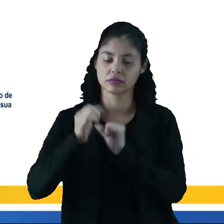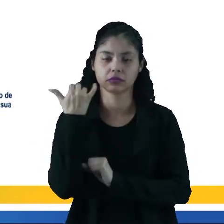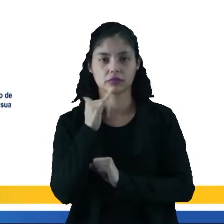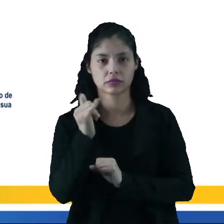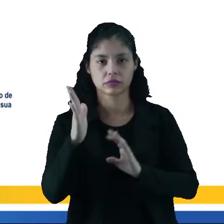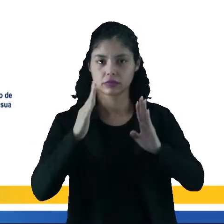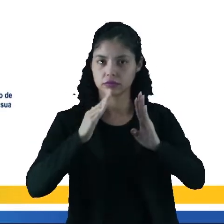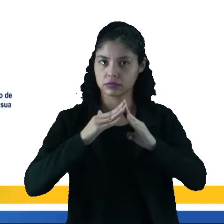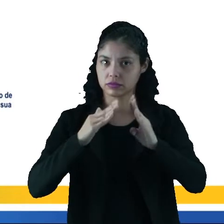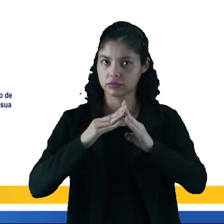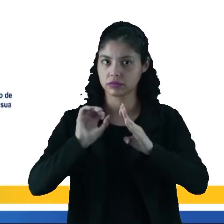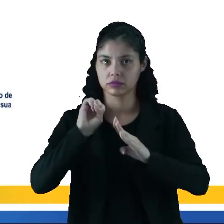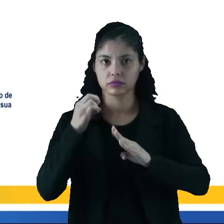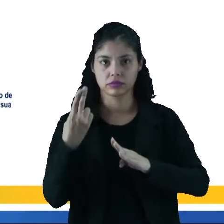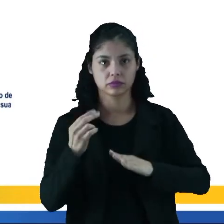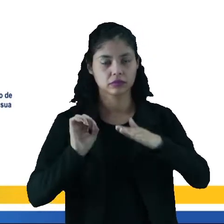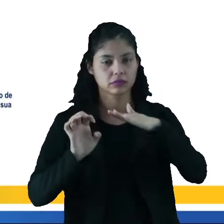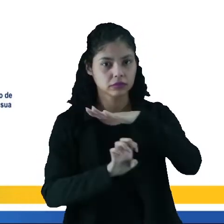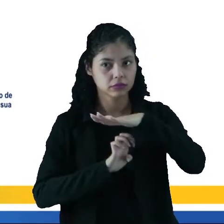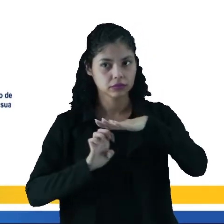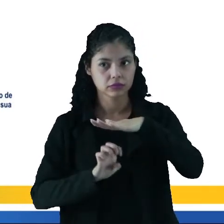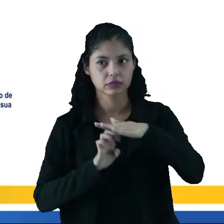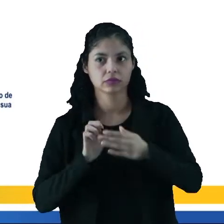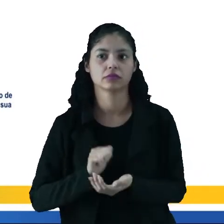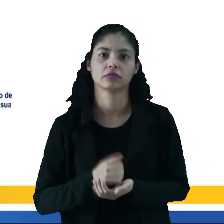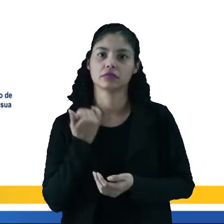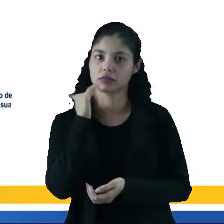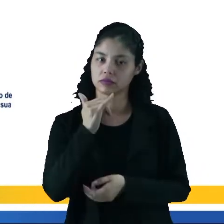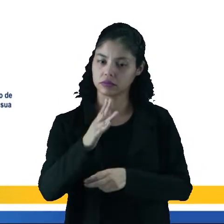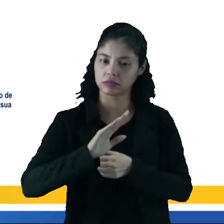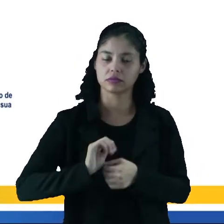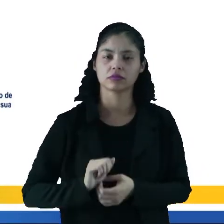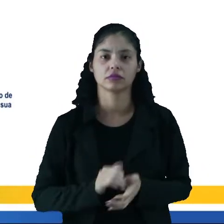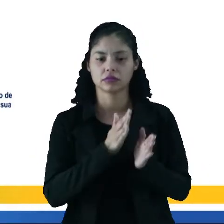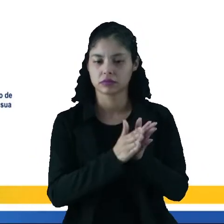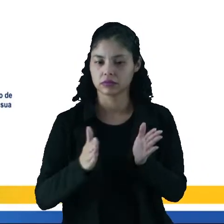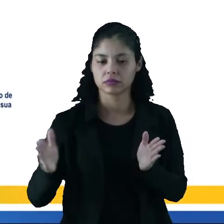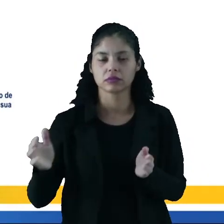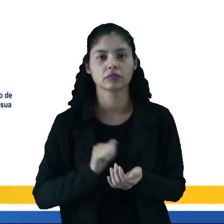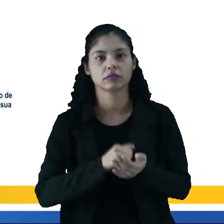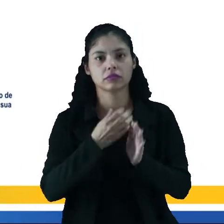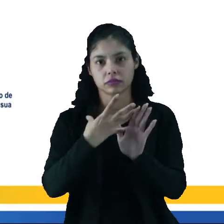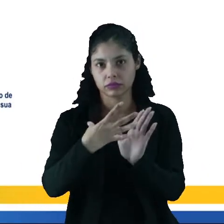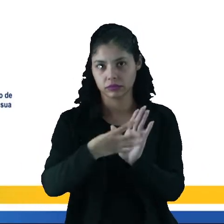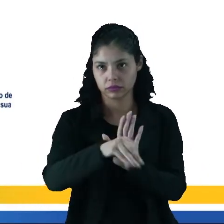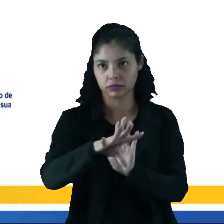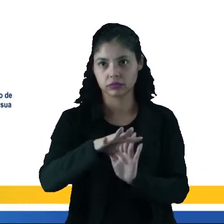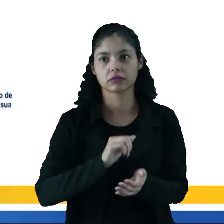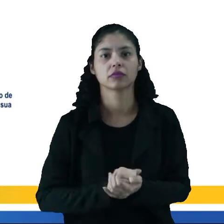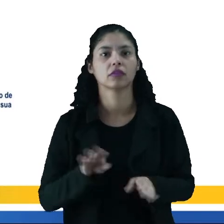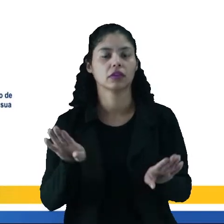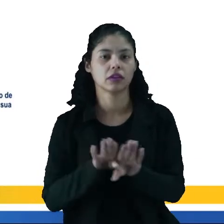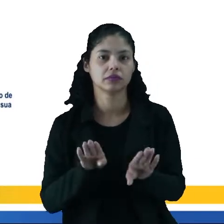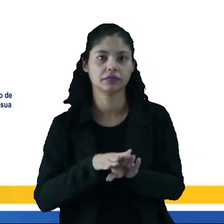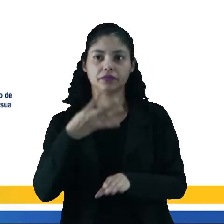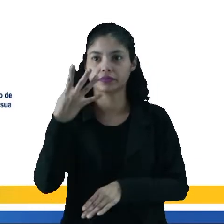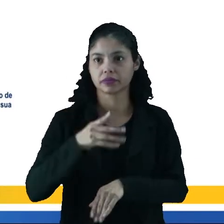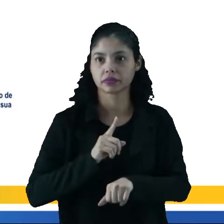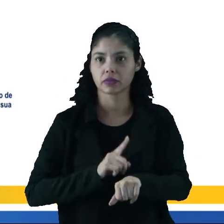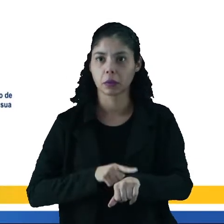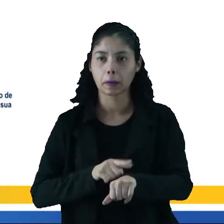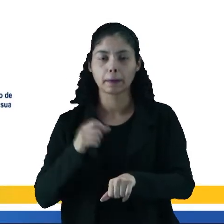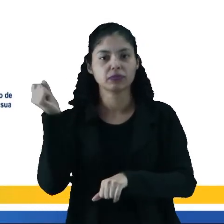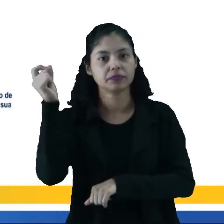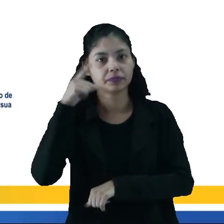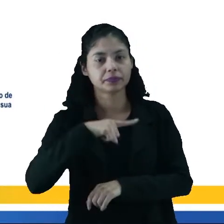para casa ou empresa. Na sequência, a energia solar é enviada para o quadro de luz. No quarto, o relógio